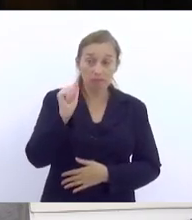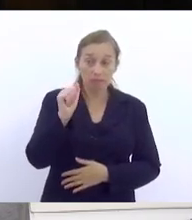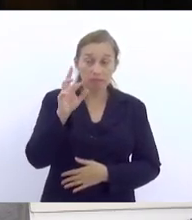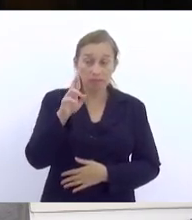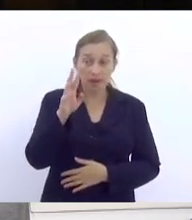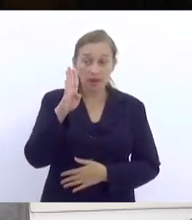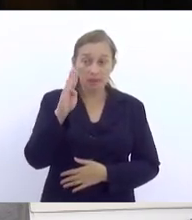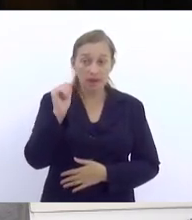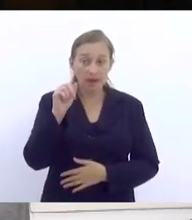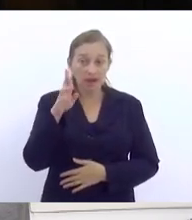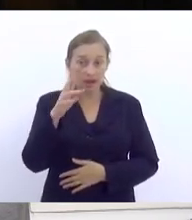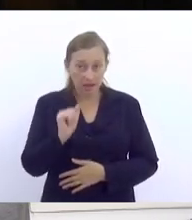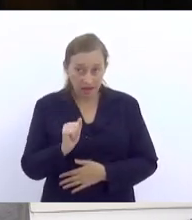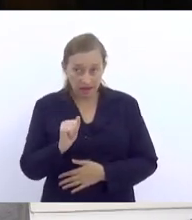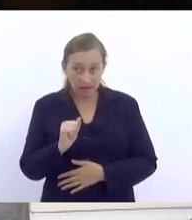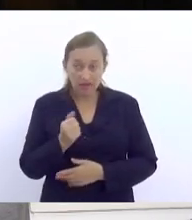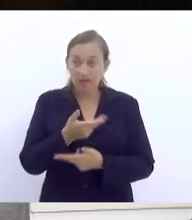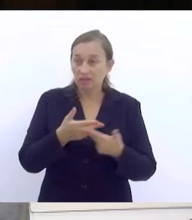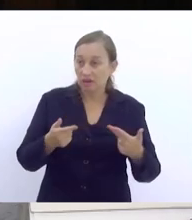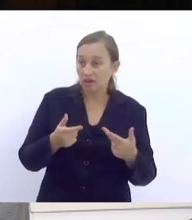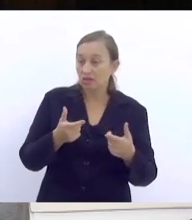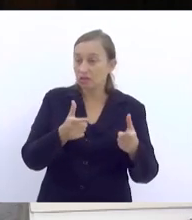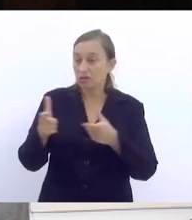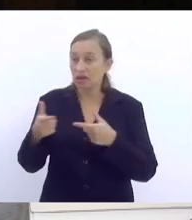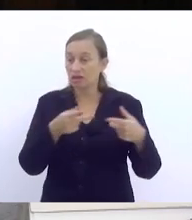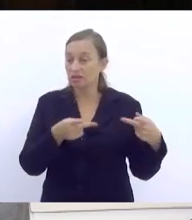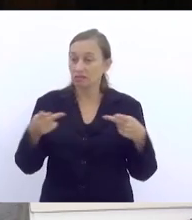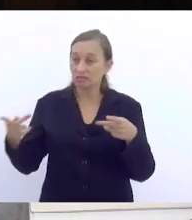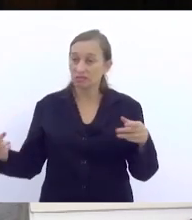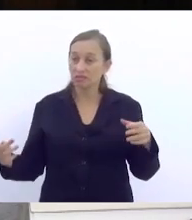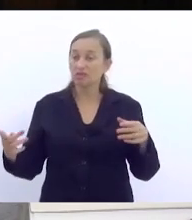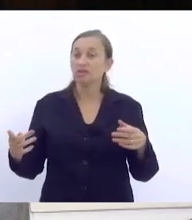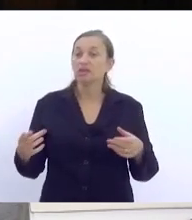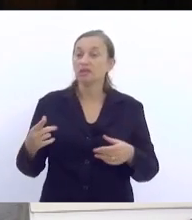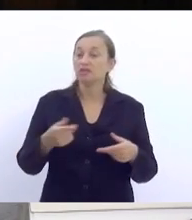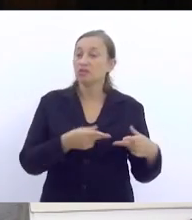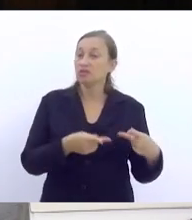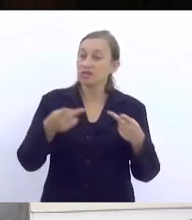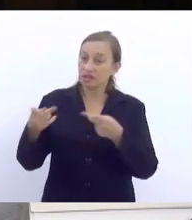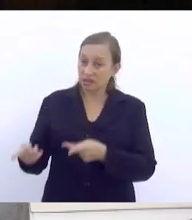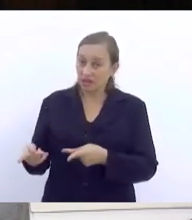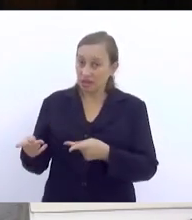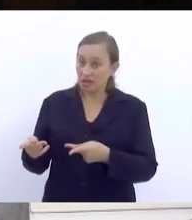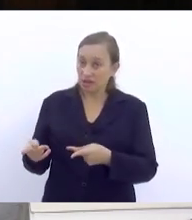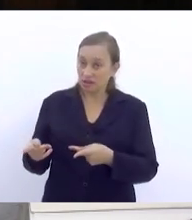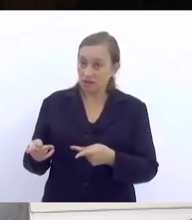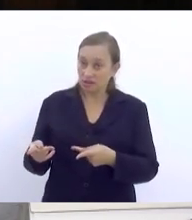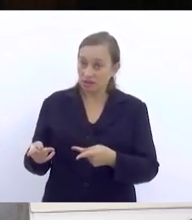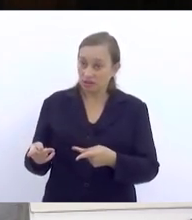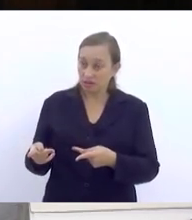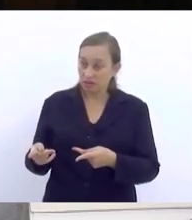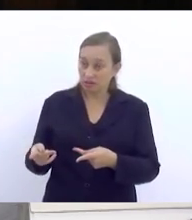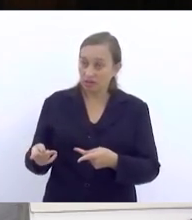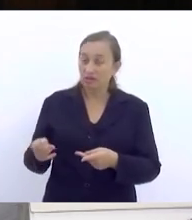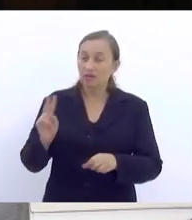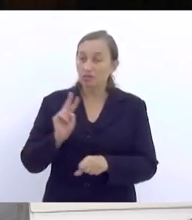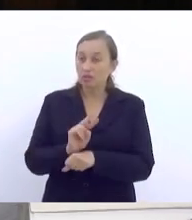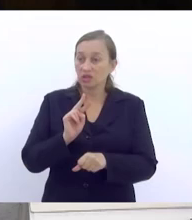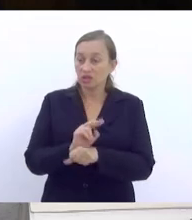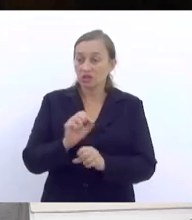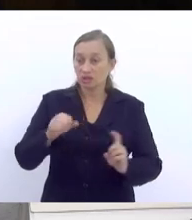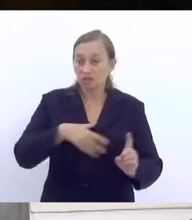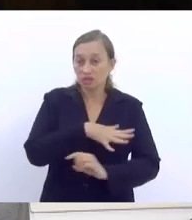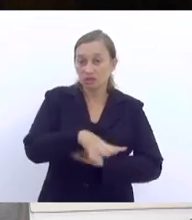se cruzou profissionalmente em outros lugares. Então, quem for visitar um equipamento de proteção social